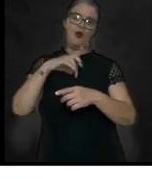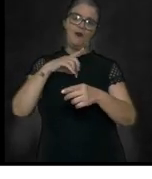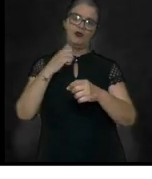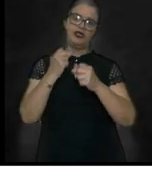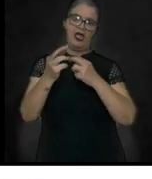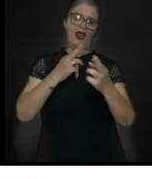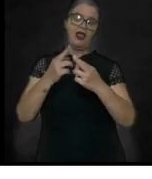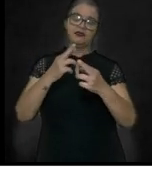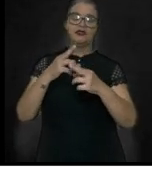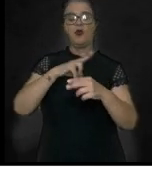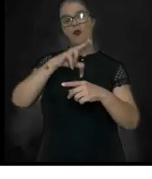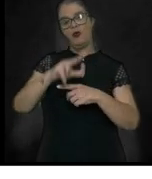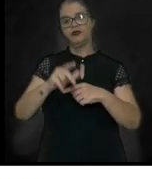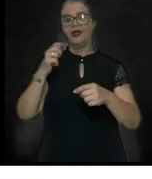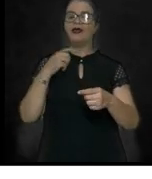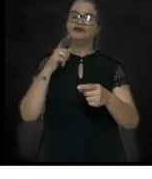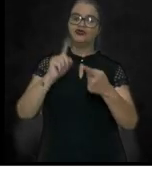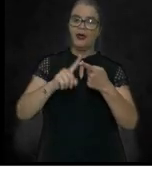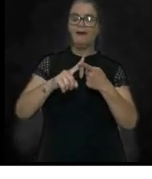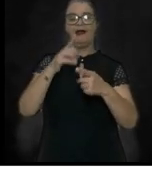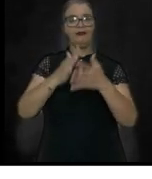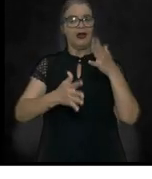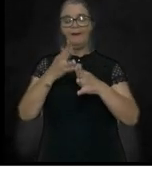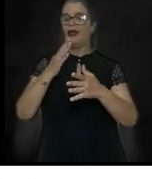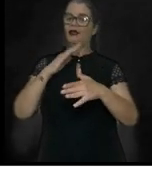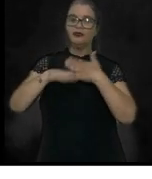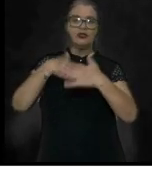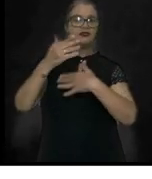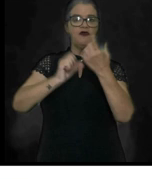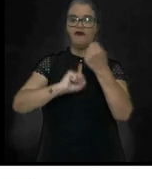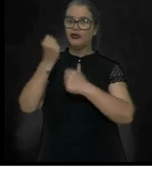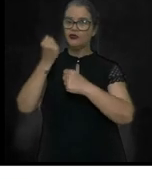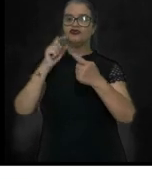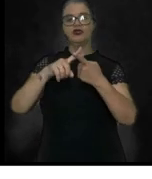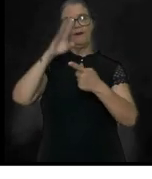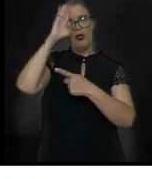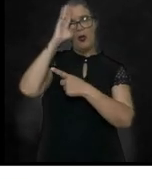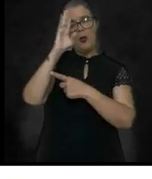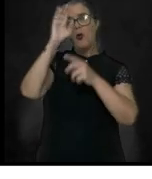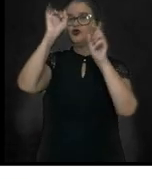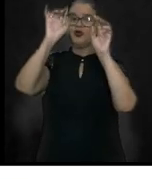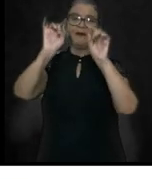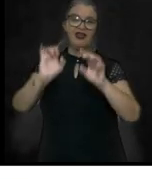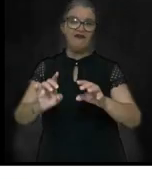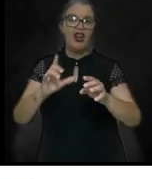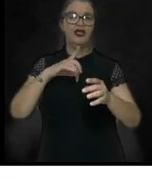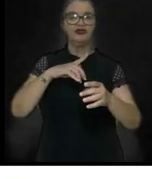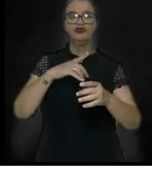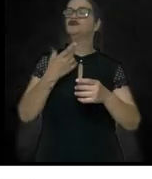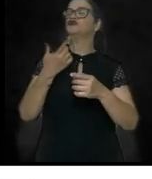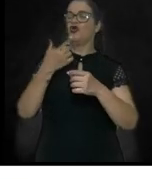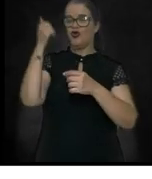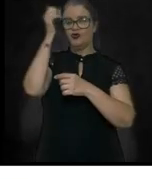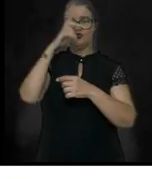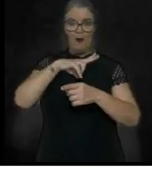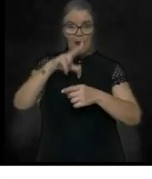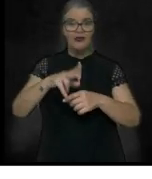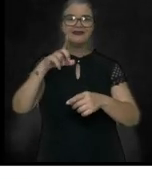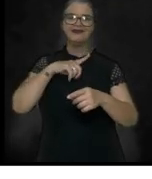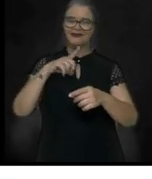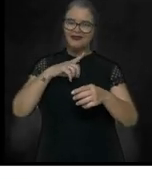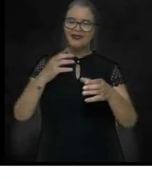desenvolver indústrias, o privilégio que os portugueses tinham na colônia em relação aos brasileiros,